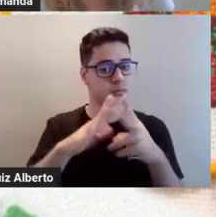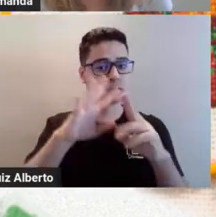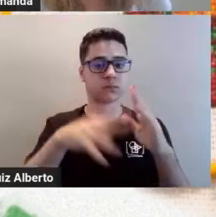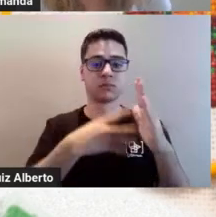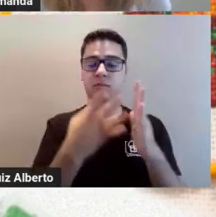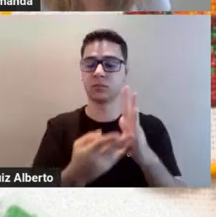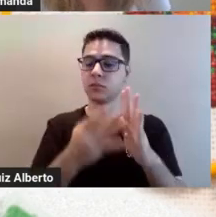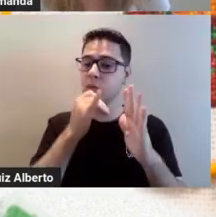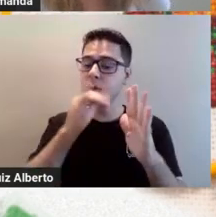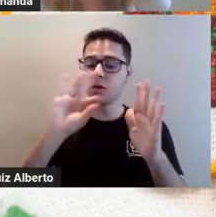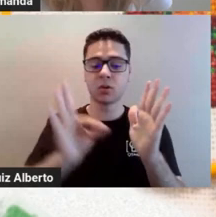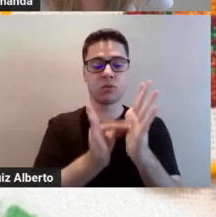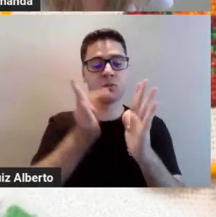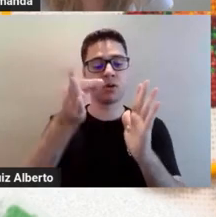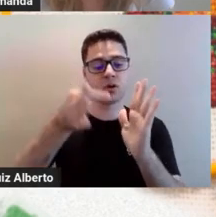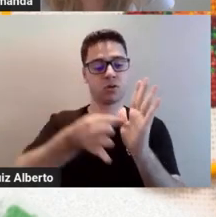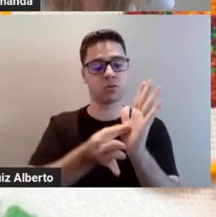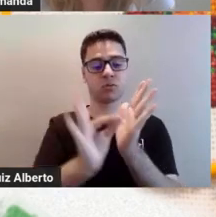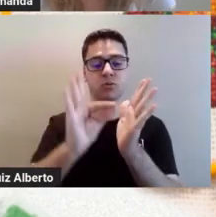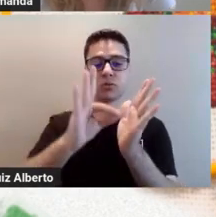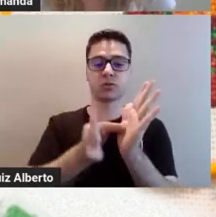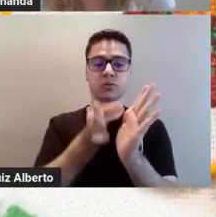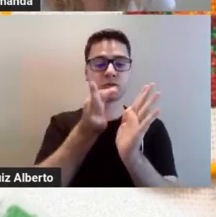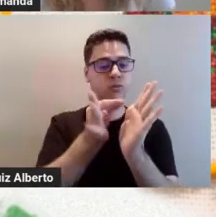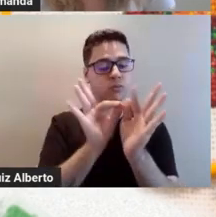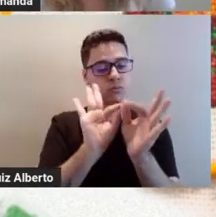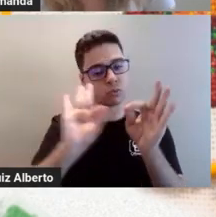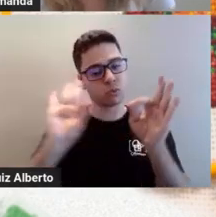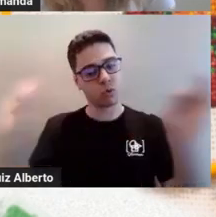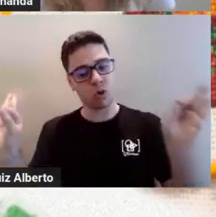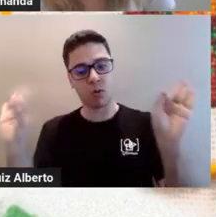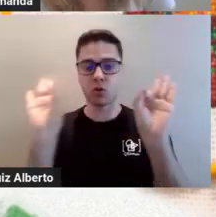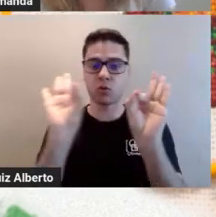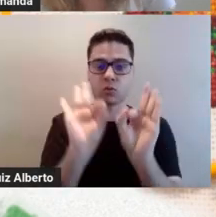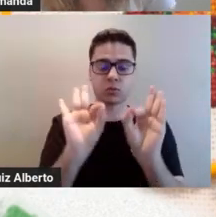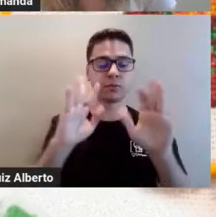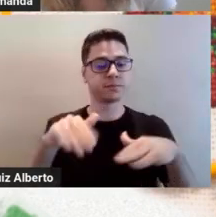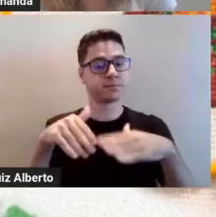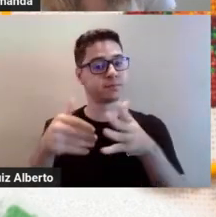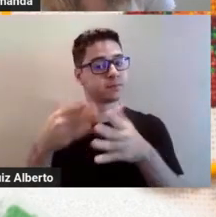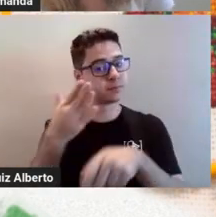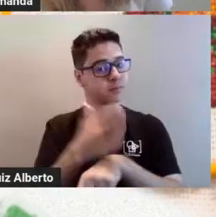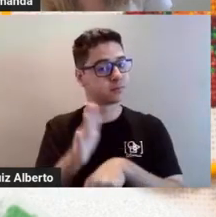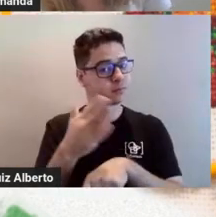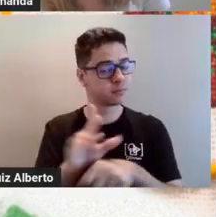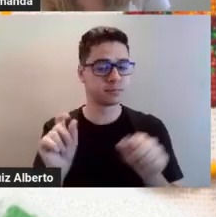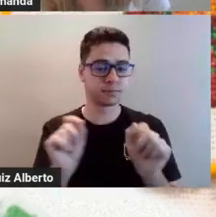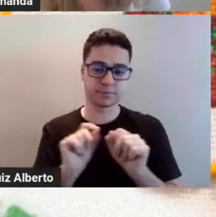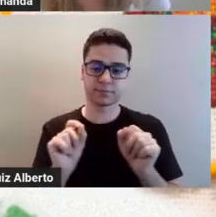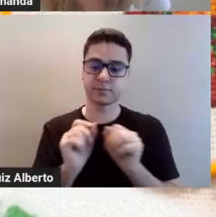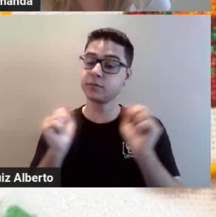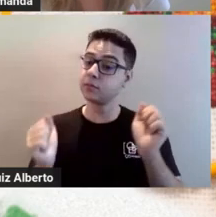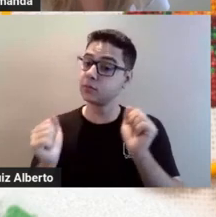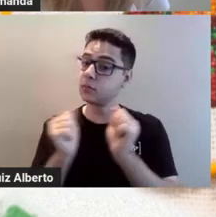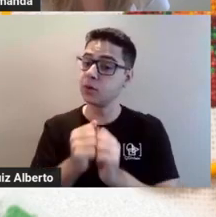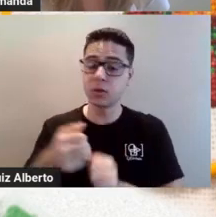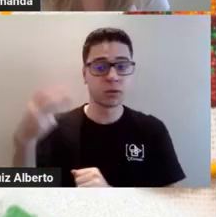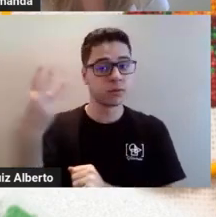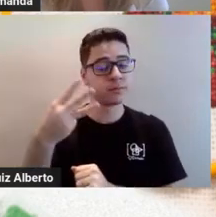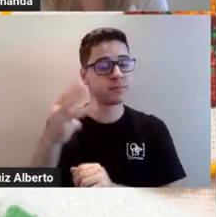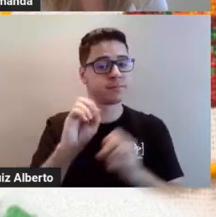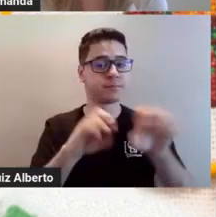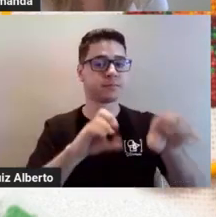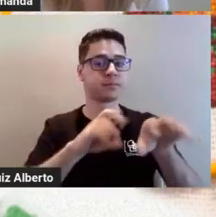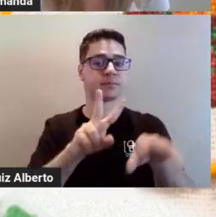agulha, com a técnica do ponto longo e ponto curto. A gente vai fazer um exercício prático. E na terceira aula, a gente vai